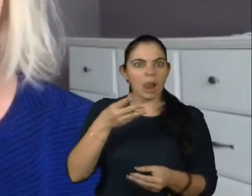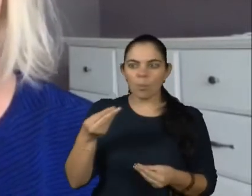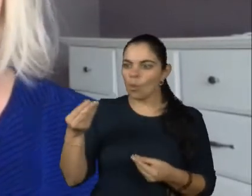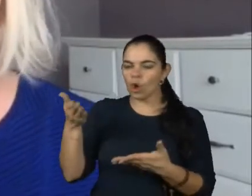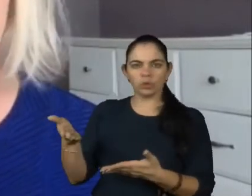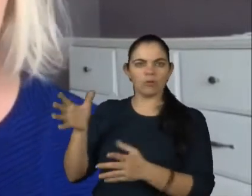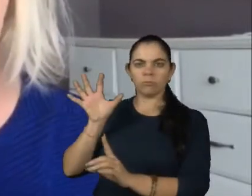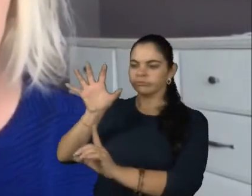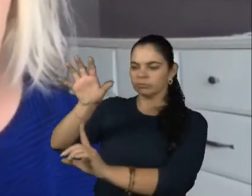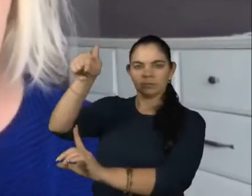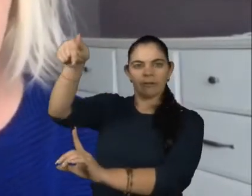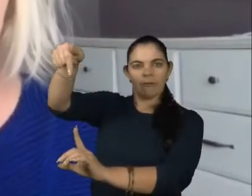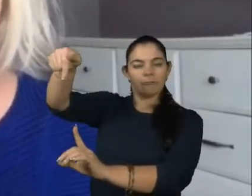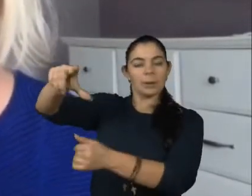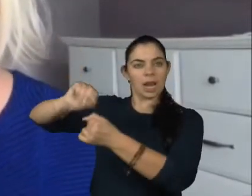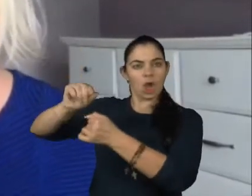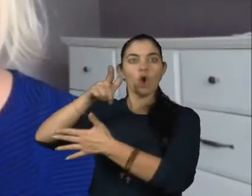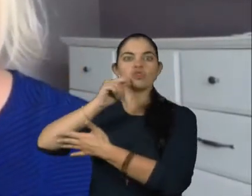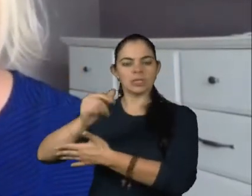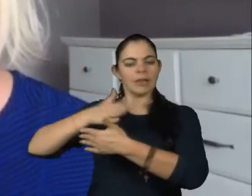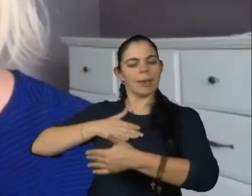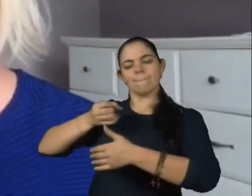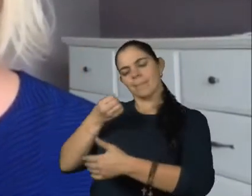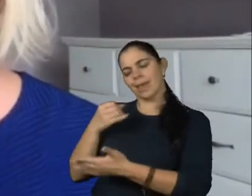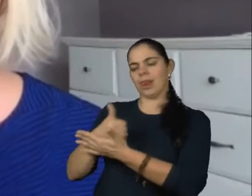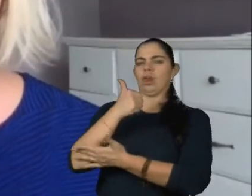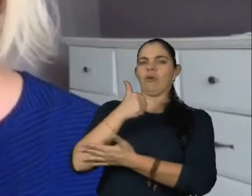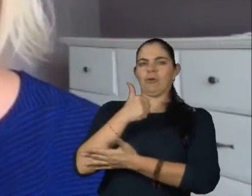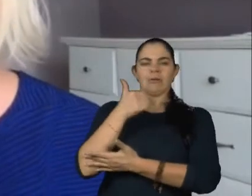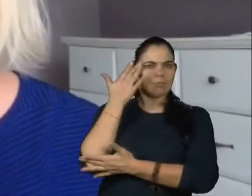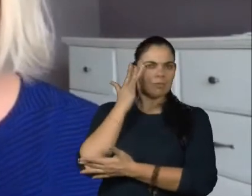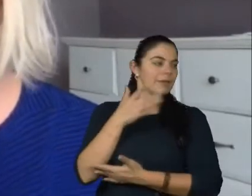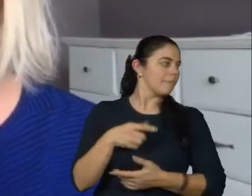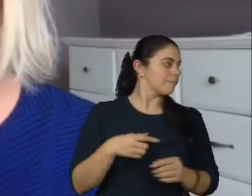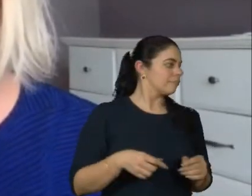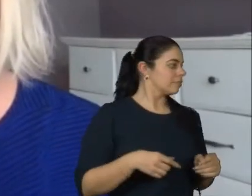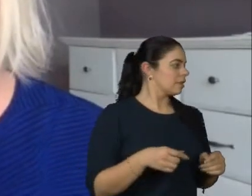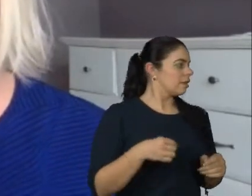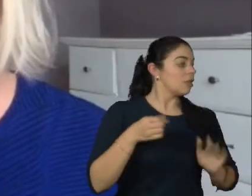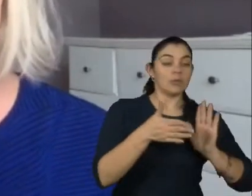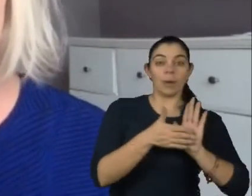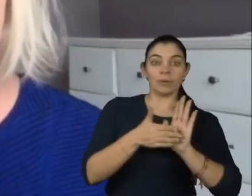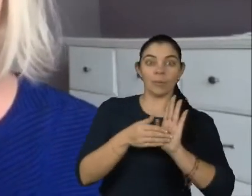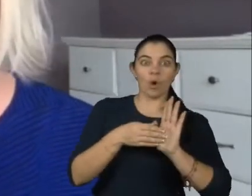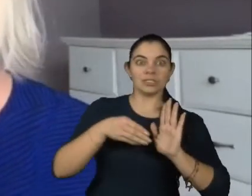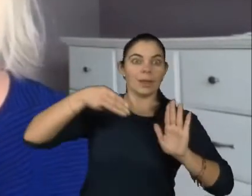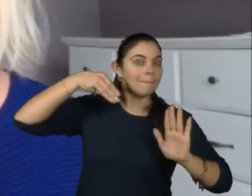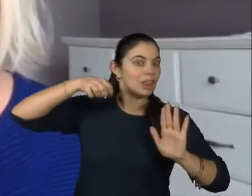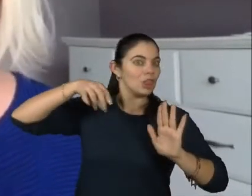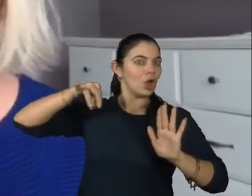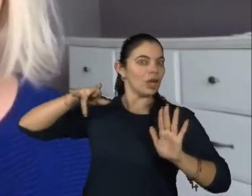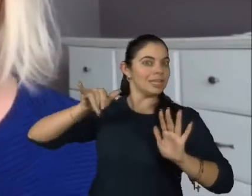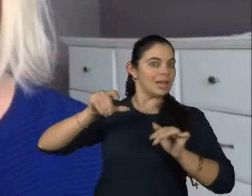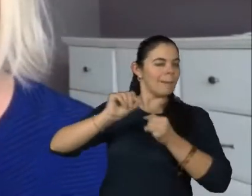Porque fica mais confortável. Fica bem mais confortável. E assim, e aqui como a gente está numa proposta de mentoria, né? Para que de repente você